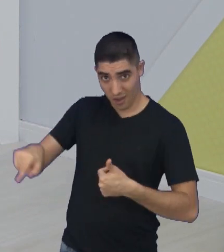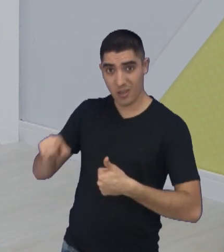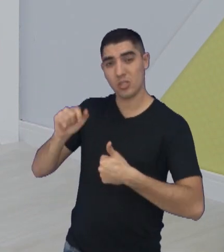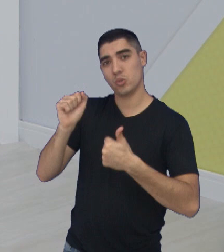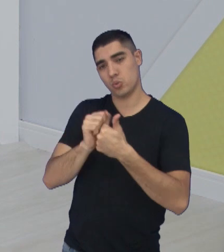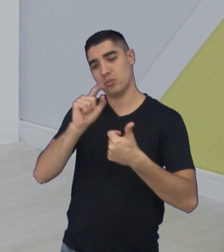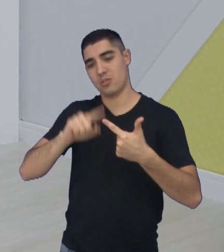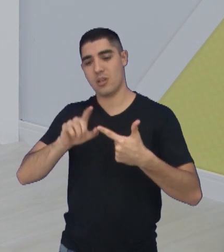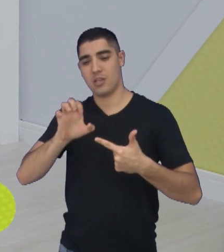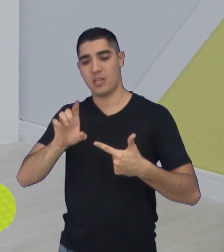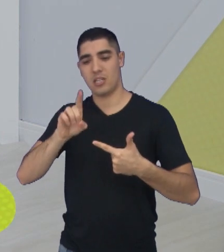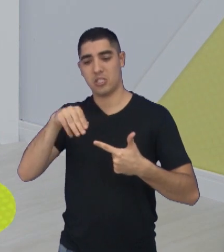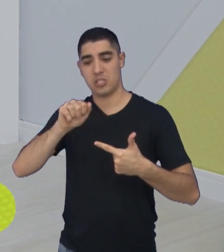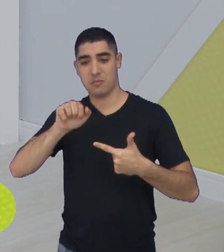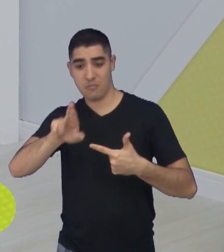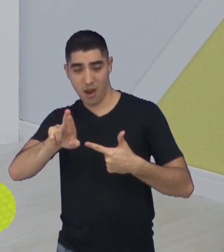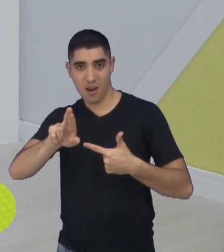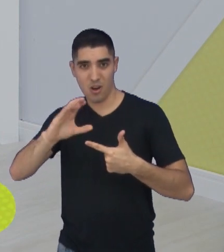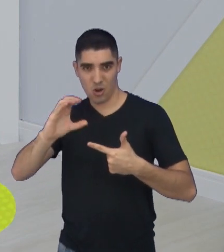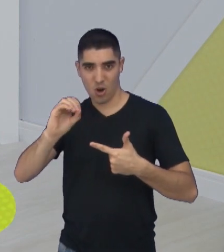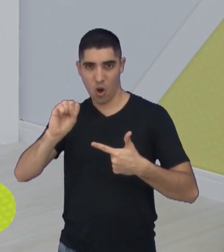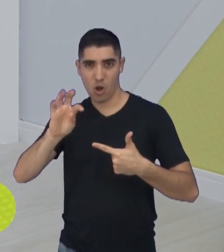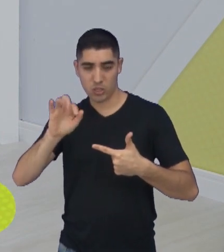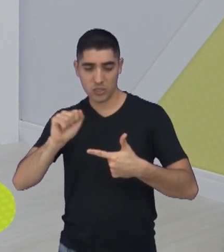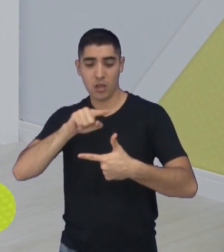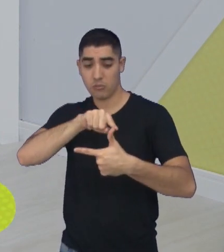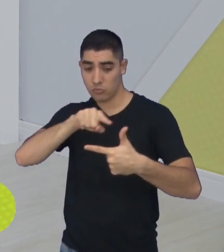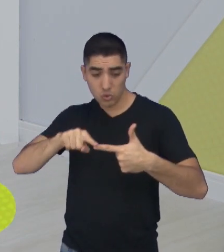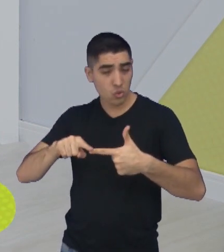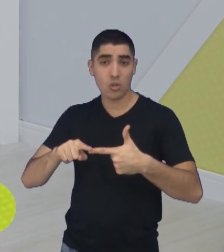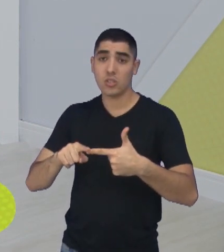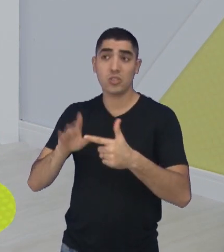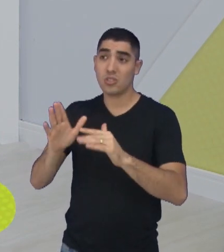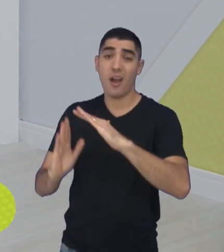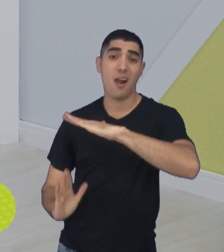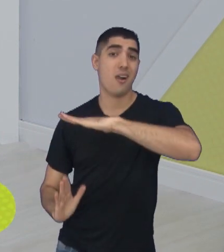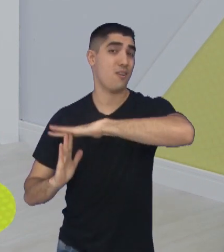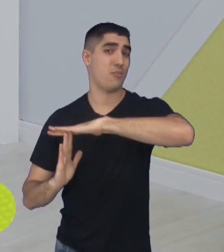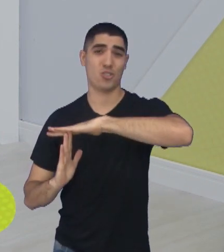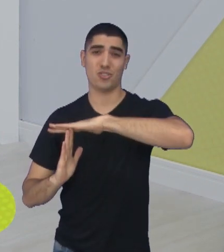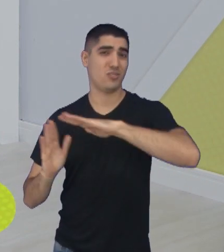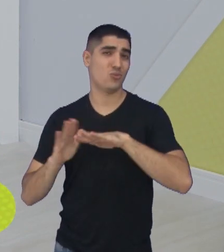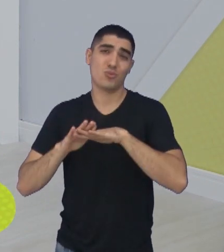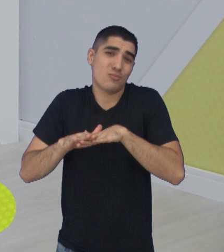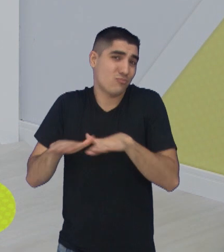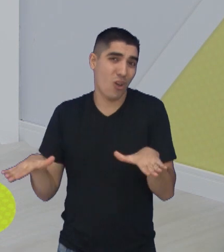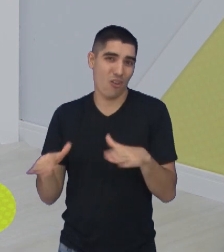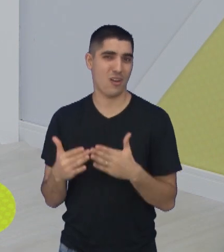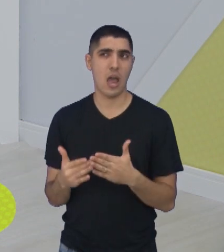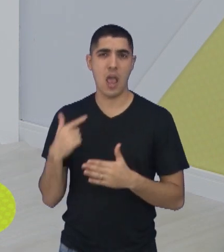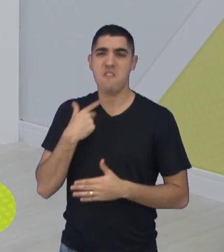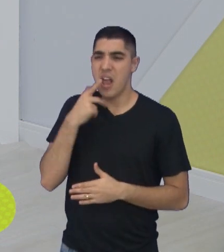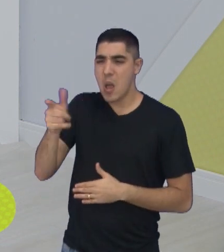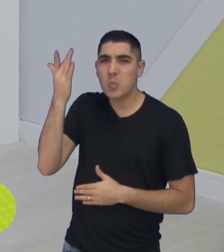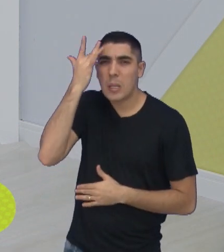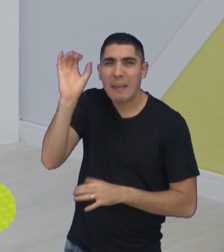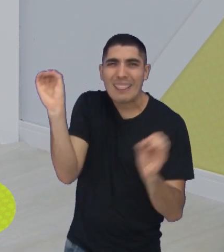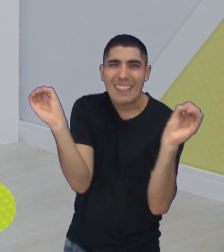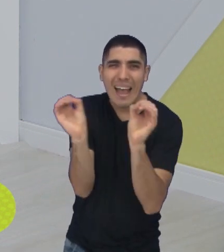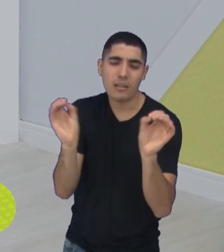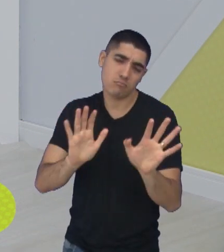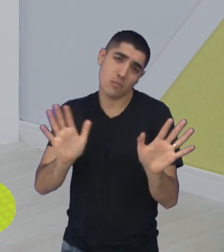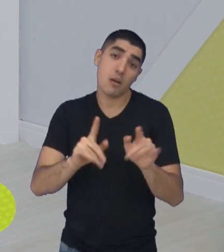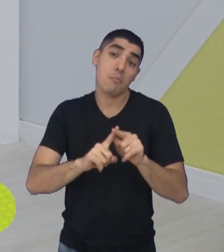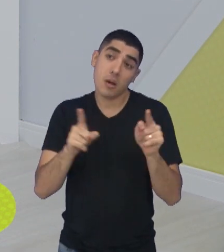chegaram no limite de conhecimento técnico, tático, o Edmar também de conhecimento do mercado do futebol, não estou dizendo que ele não sabe nada, mas tem